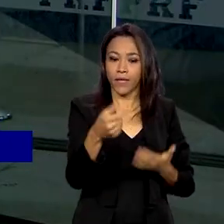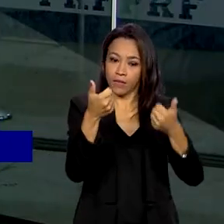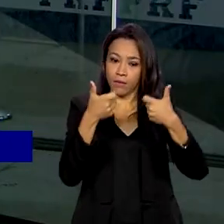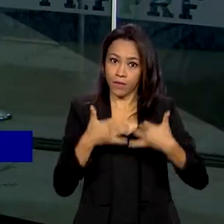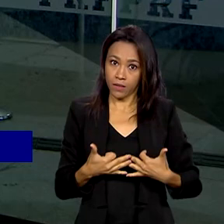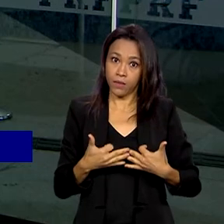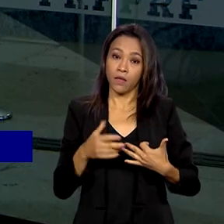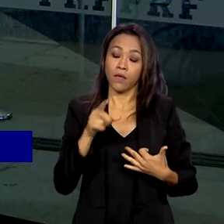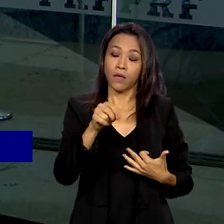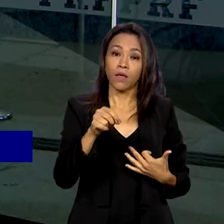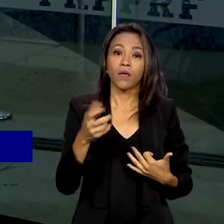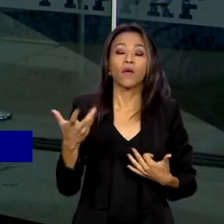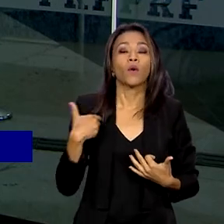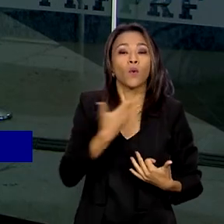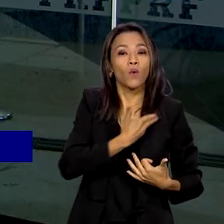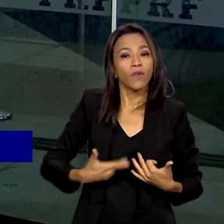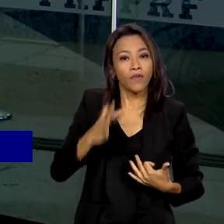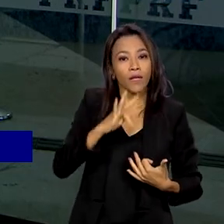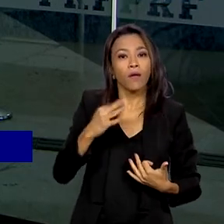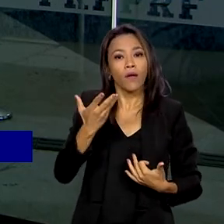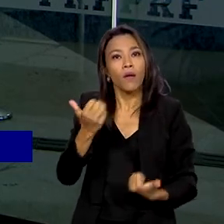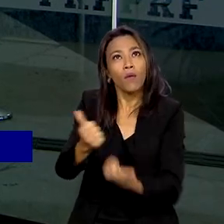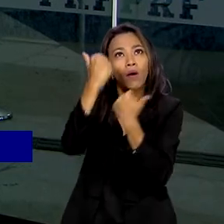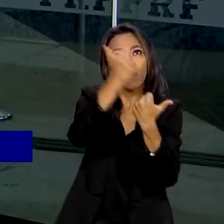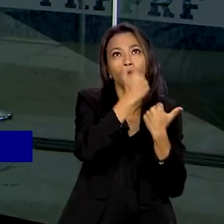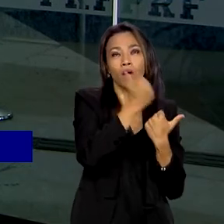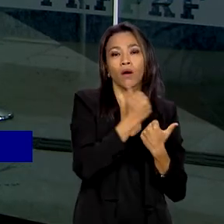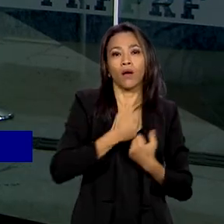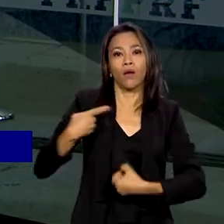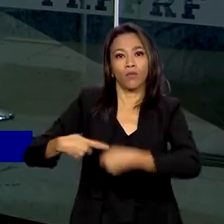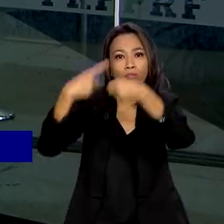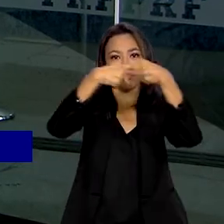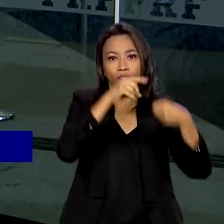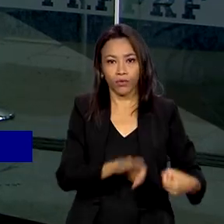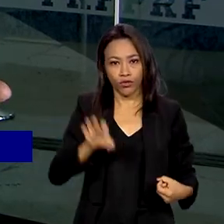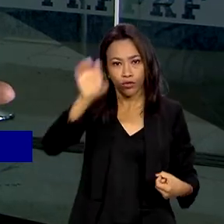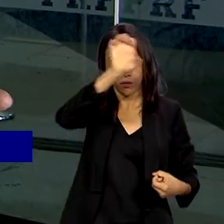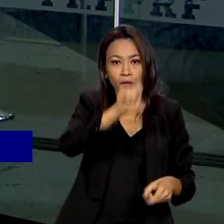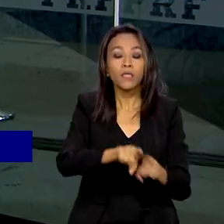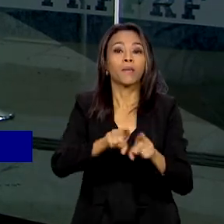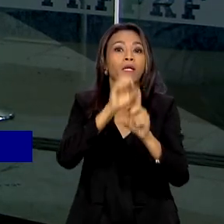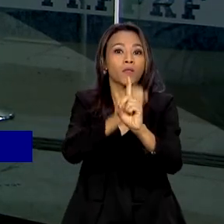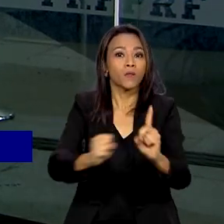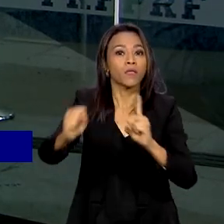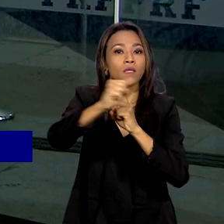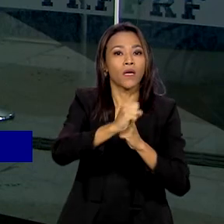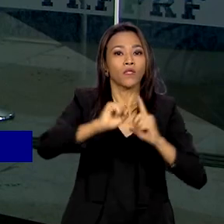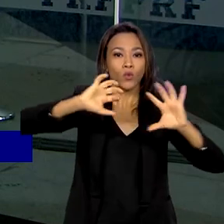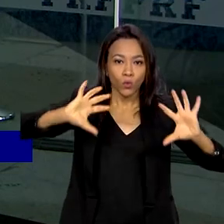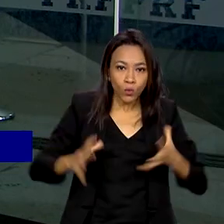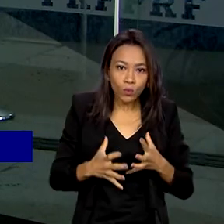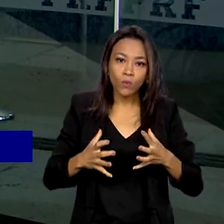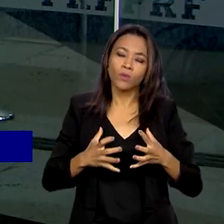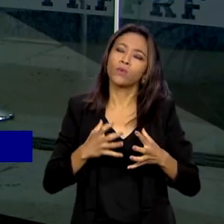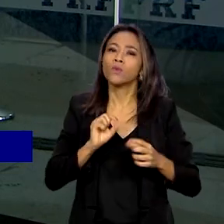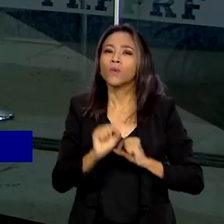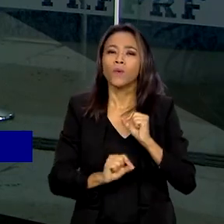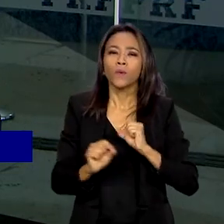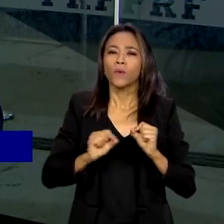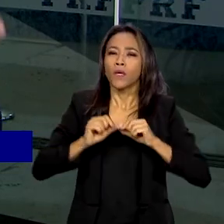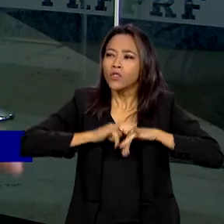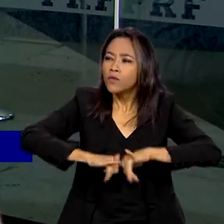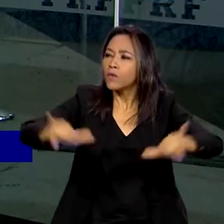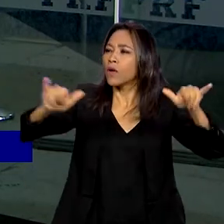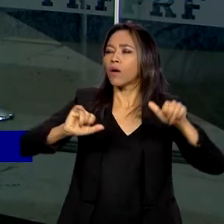quer envolver estados, municípios e a sociedade civil para juntos desenvolverem uma cultura de harmonia